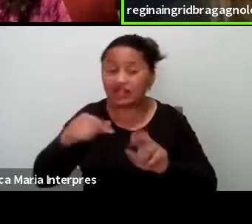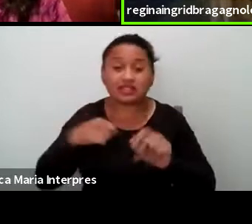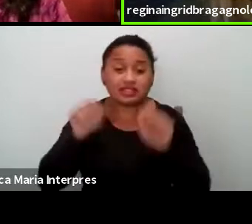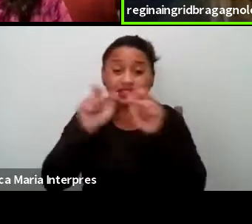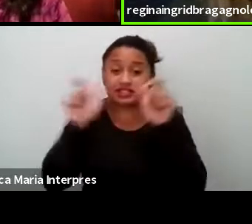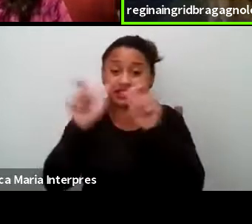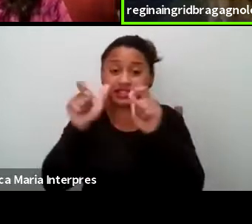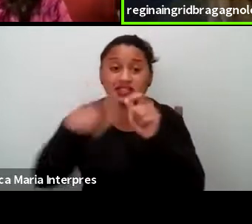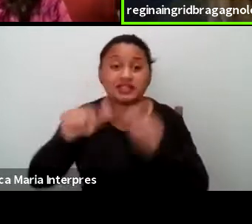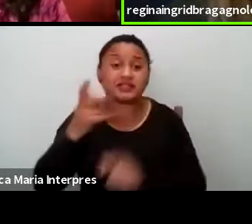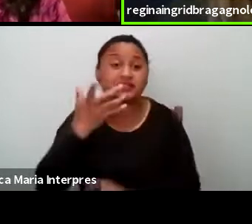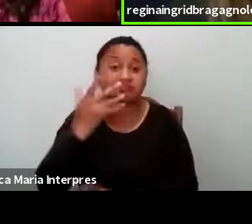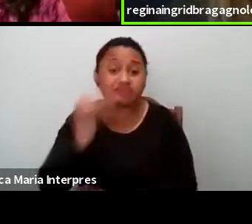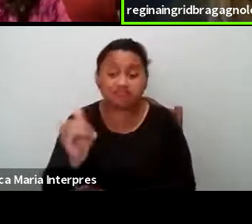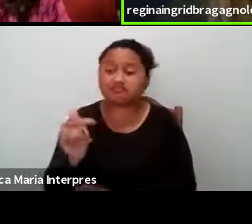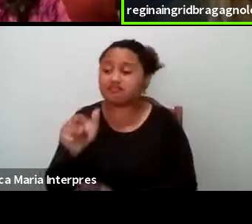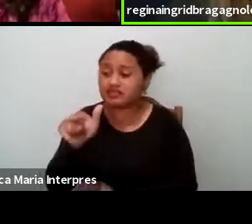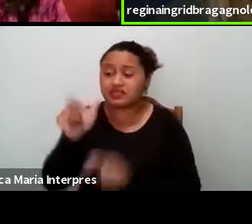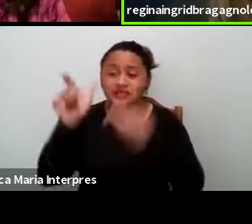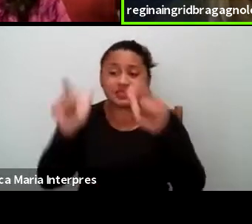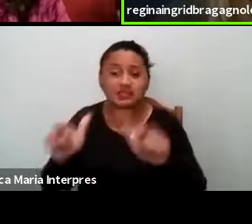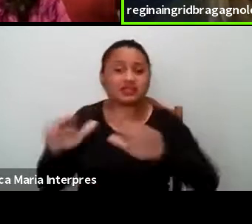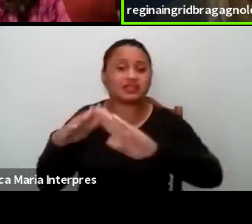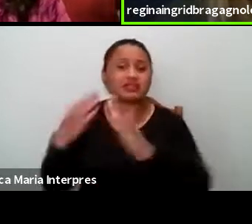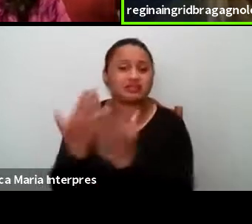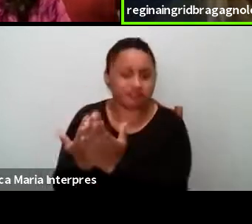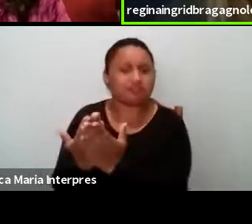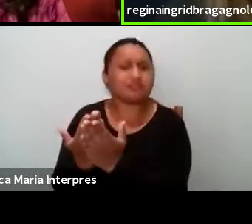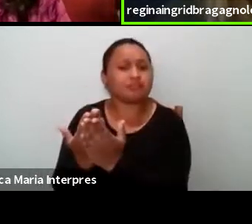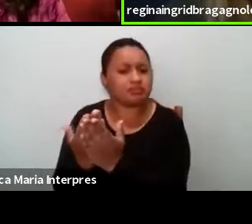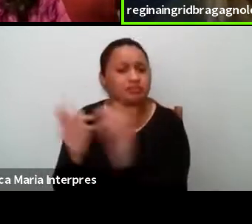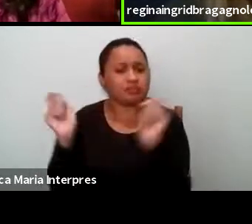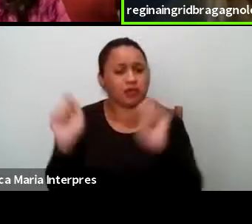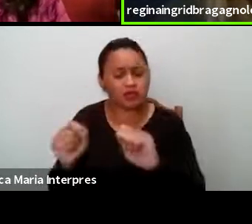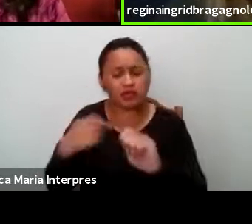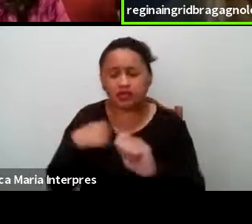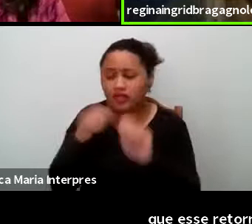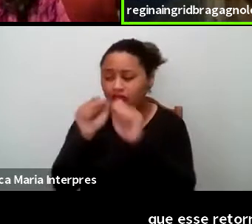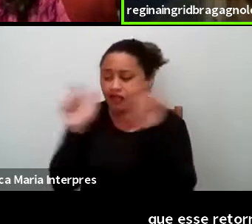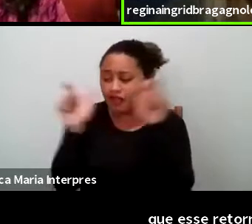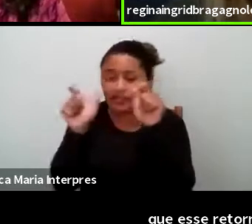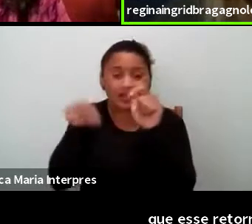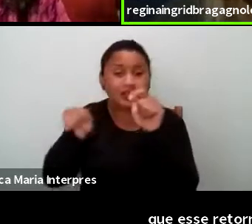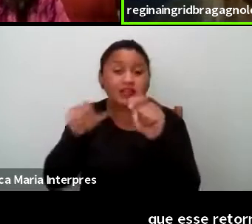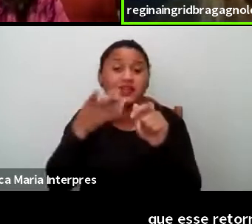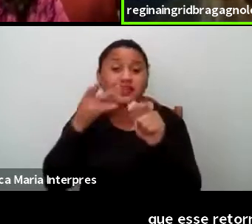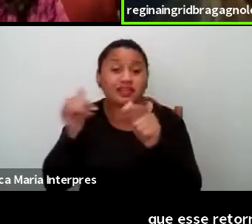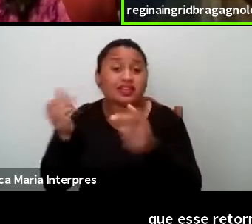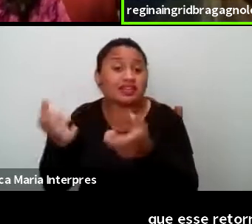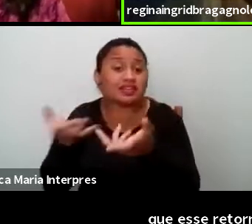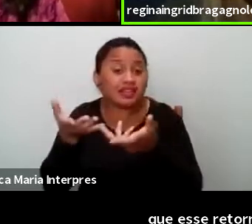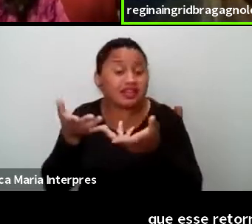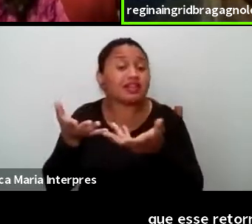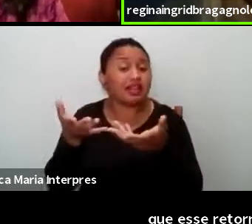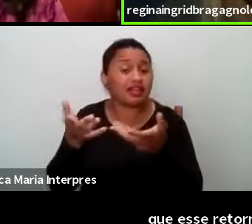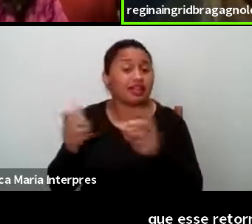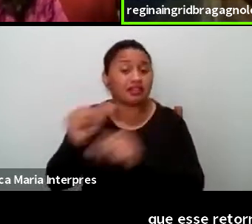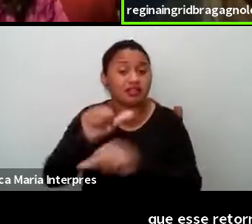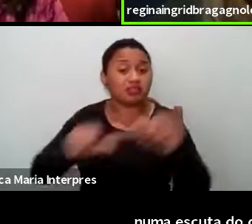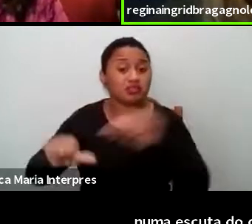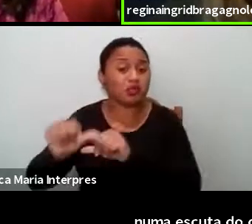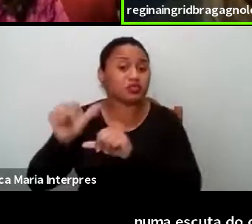retorno no espaço educativo seja possível muito numa escuta do que elas também gostariam de ser reinventado nesse espaço